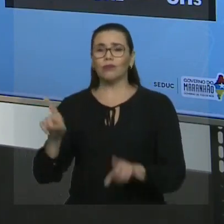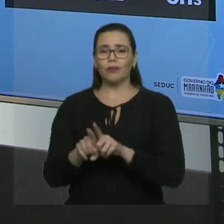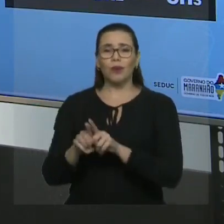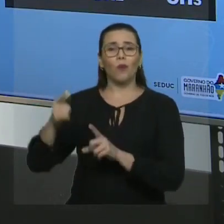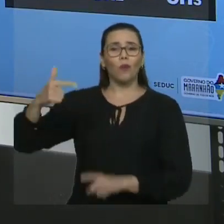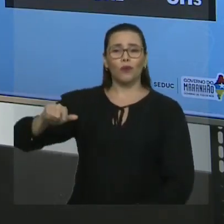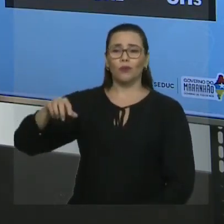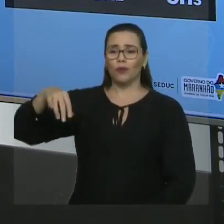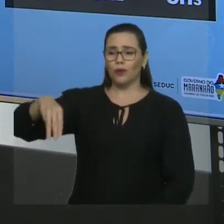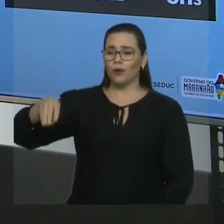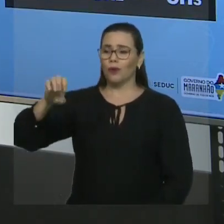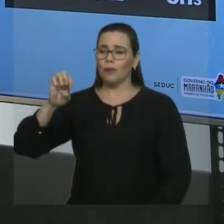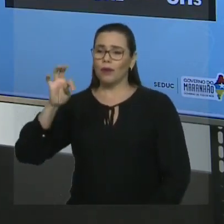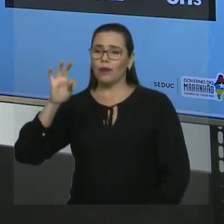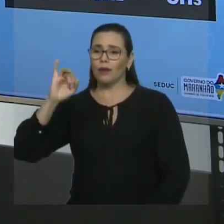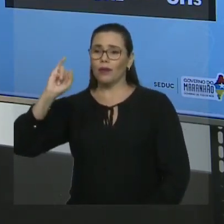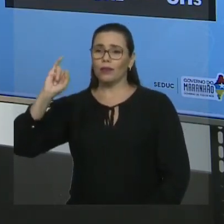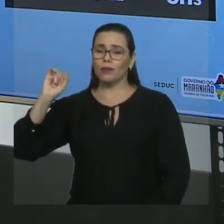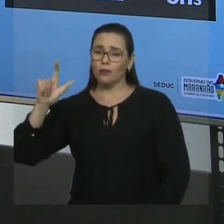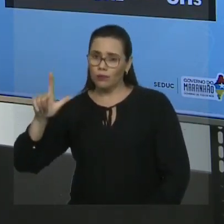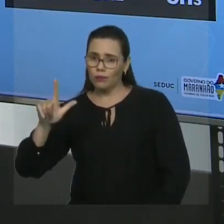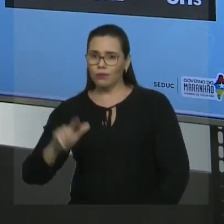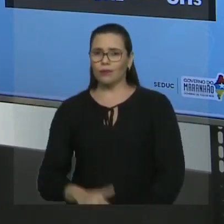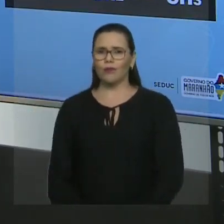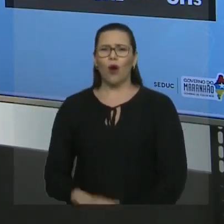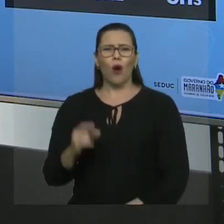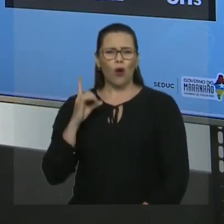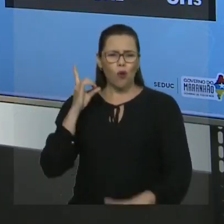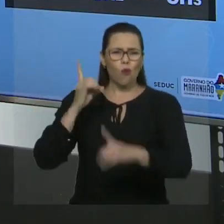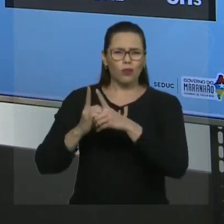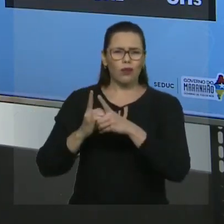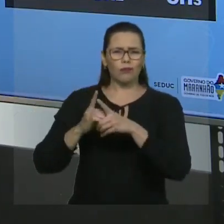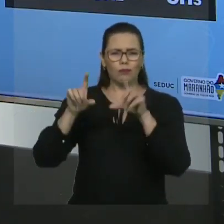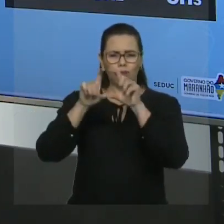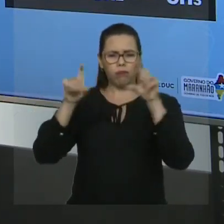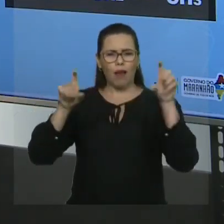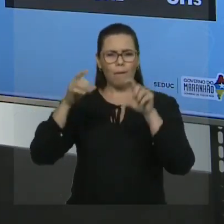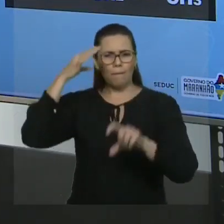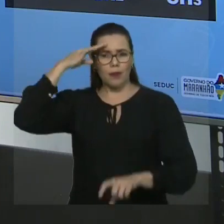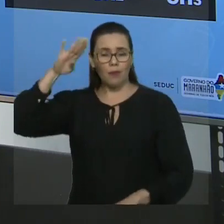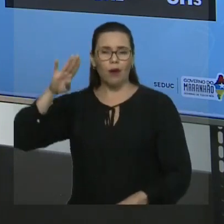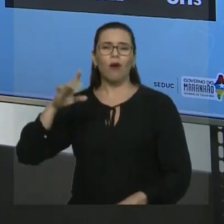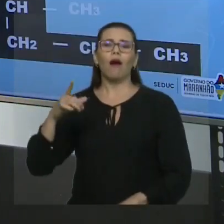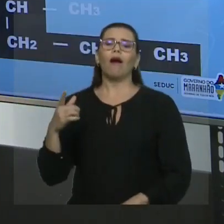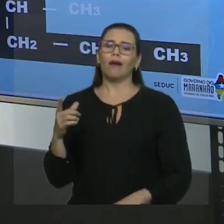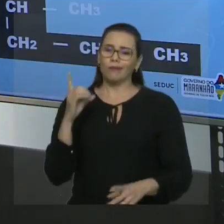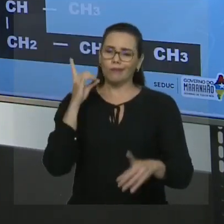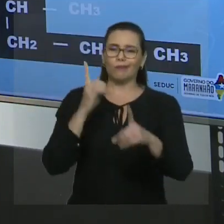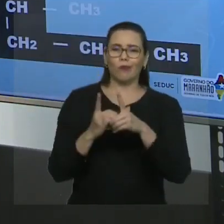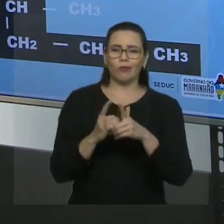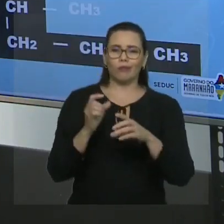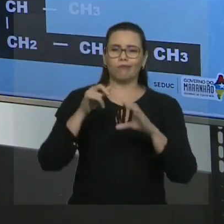isso que nós achamos a cadeia principal, porque na mesma hora que você acha a cadeia principal, você encontra as ramificações ligadas a ela. Tudo bem?